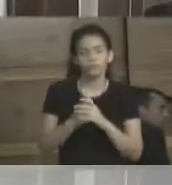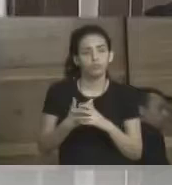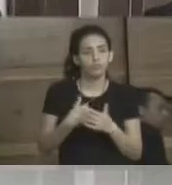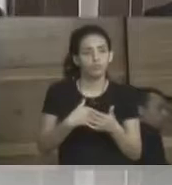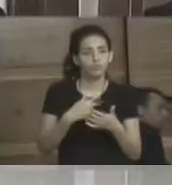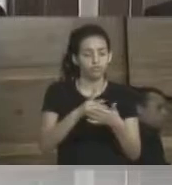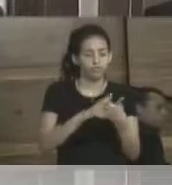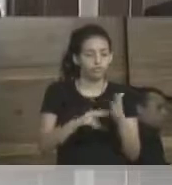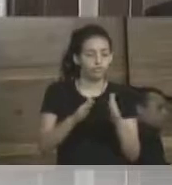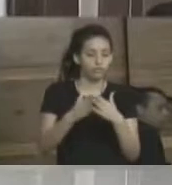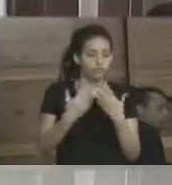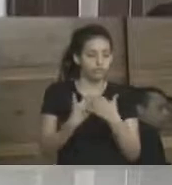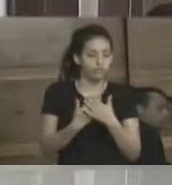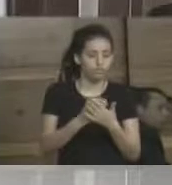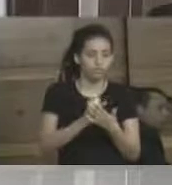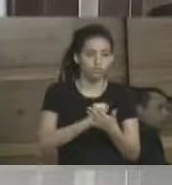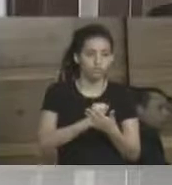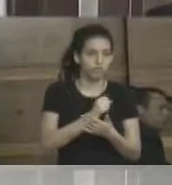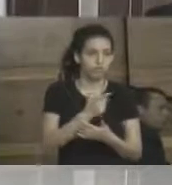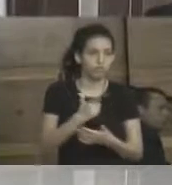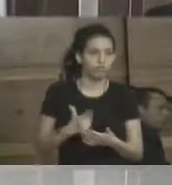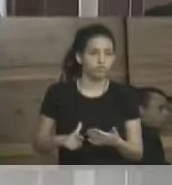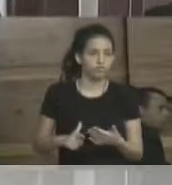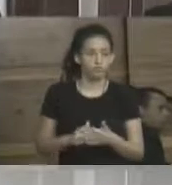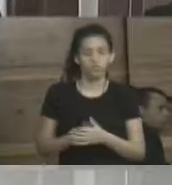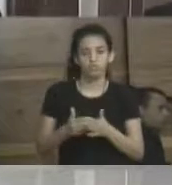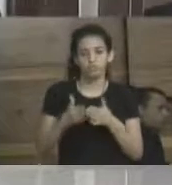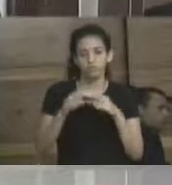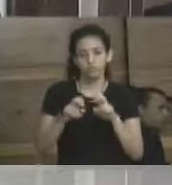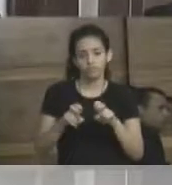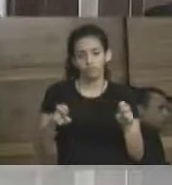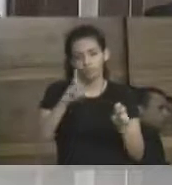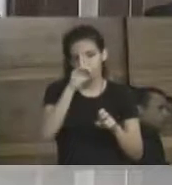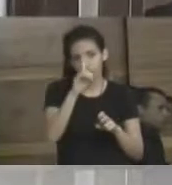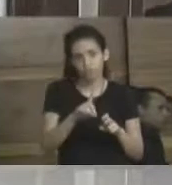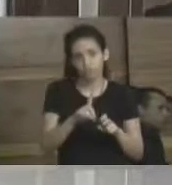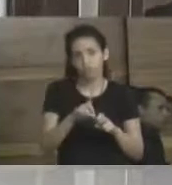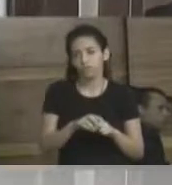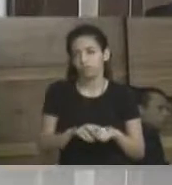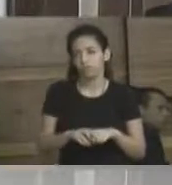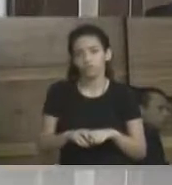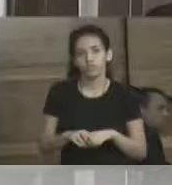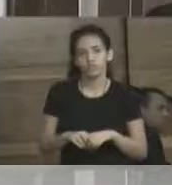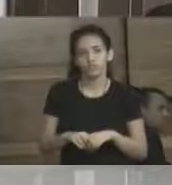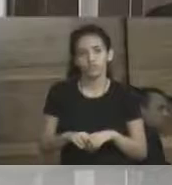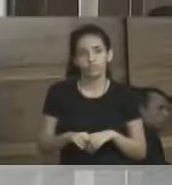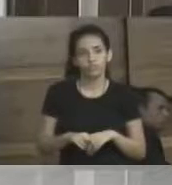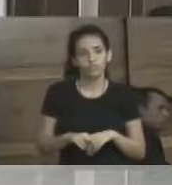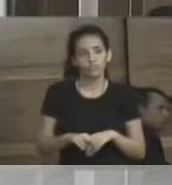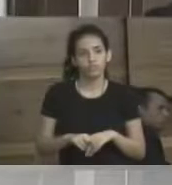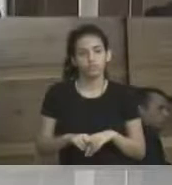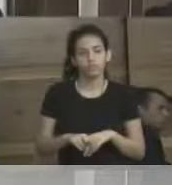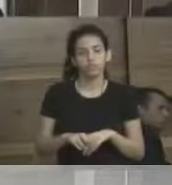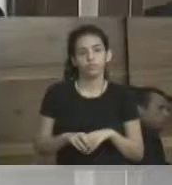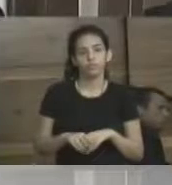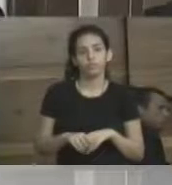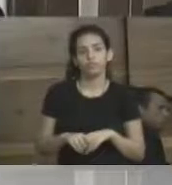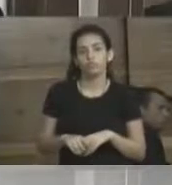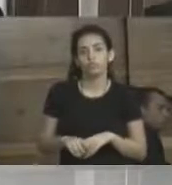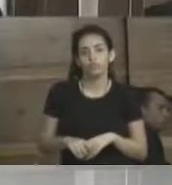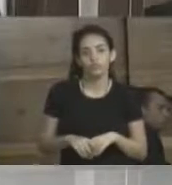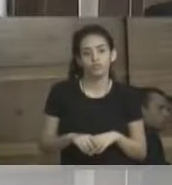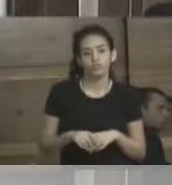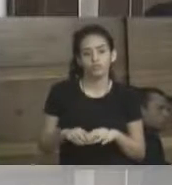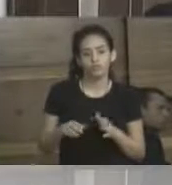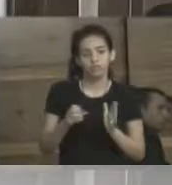vou ler o requerimento que, ainda sem número, requer a mesa diretora da Etnegrégia, Casa Legislativa, após cumprida as formalidades regimentais, que seja